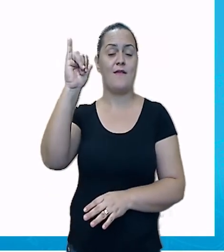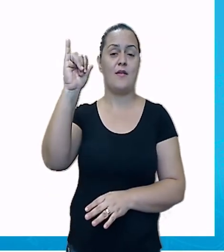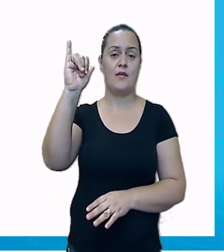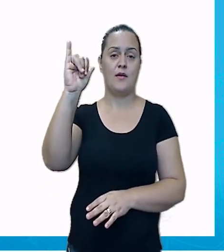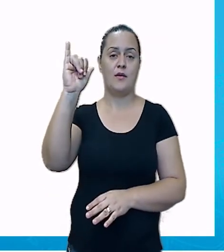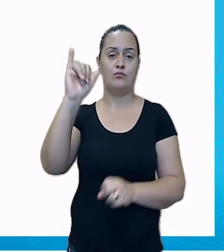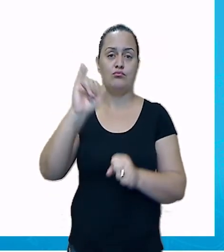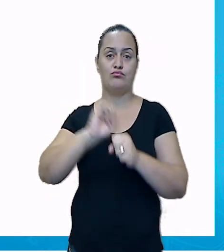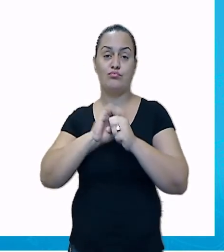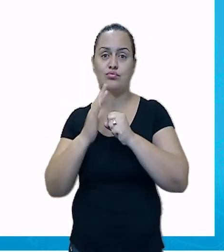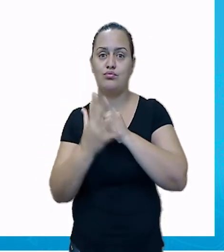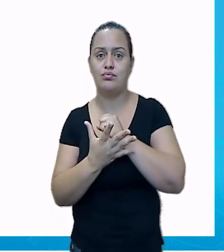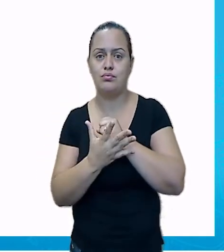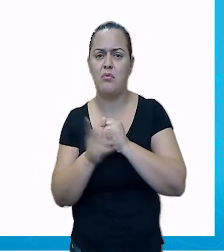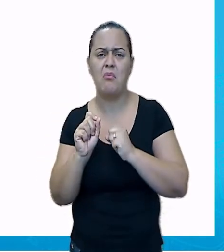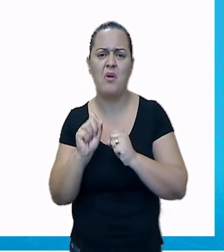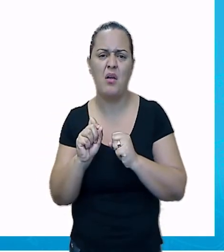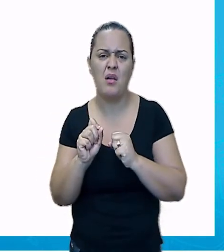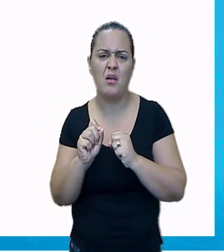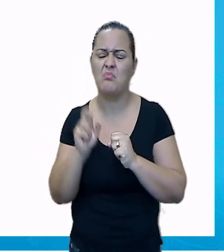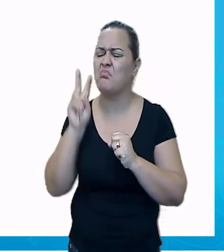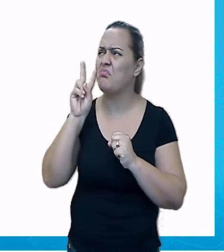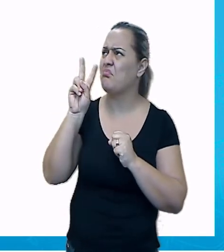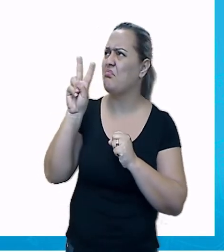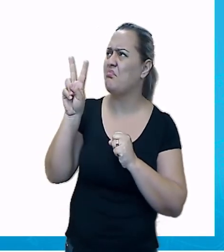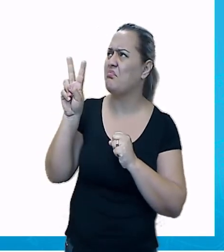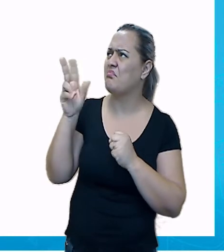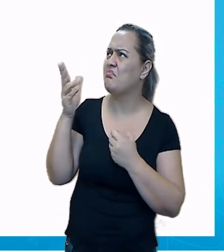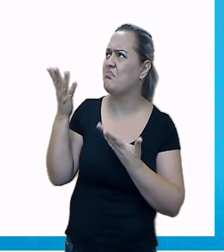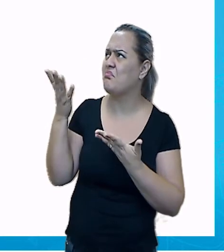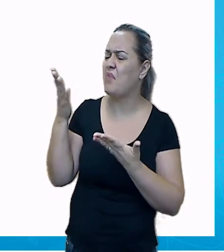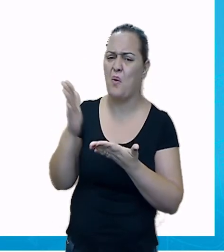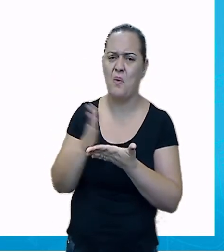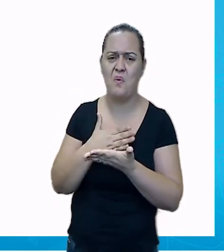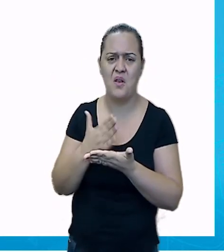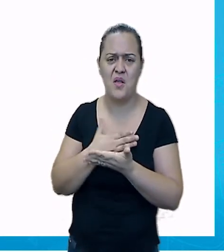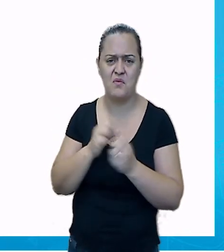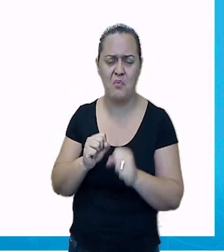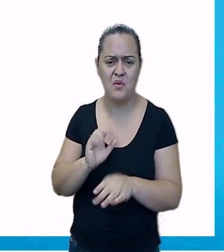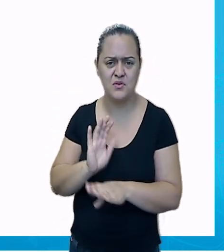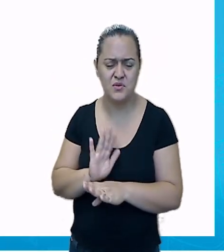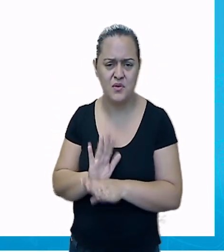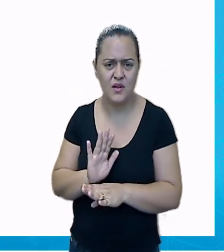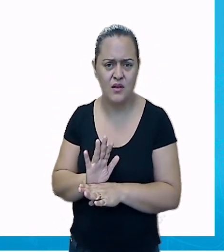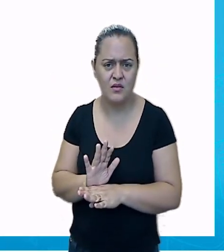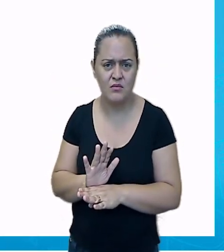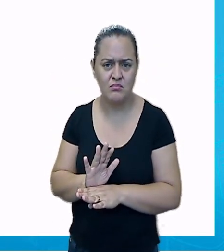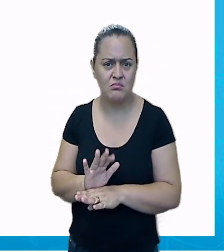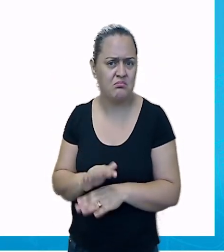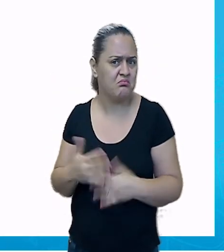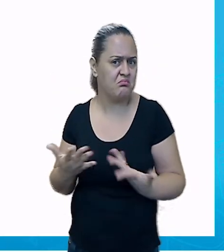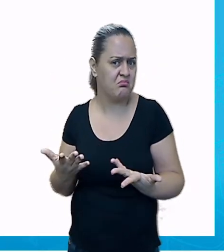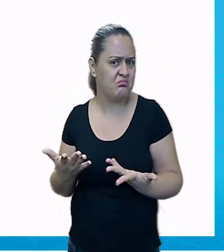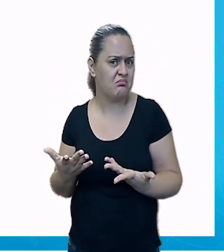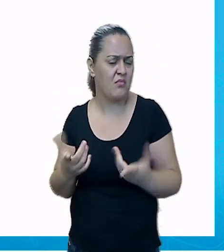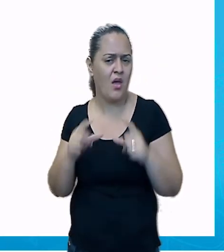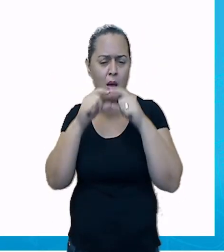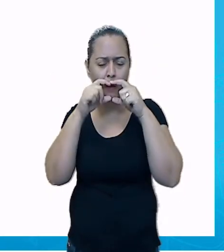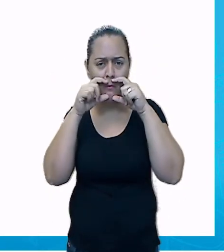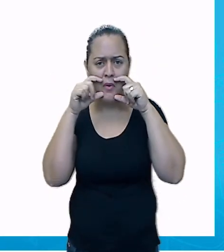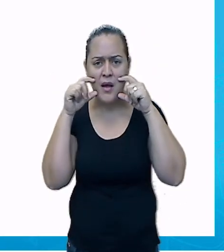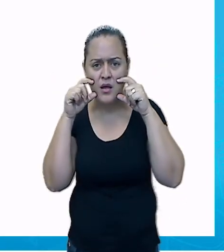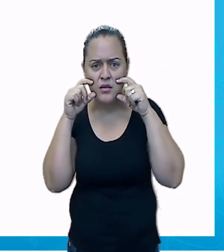auxiliando na prevenção ou não? Você acha que a máscara, ela é útil? O